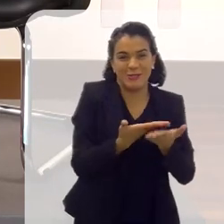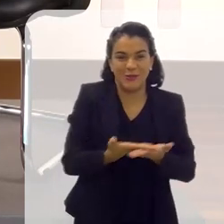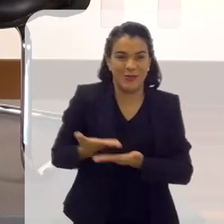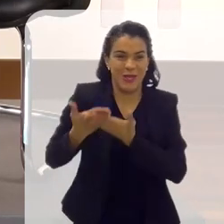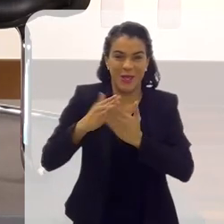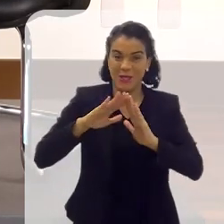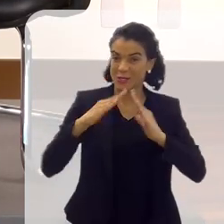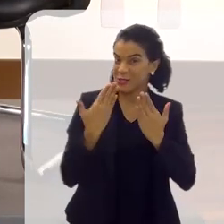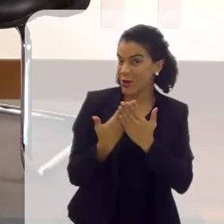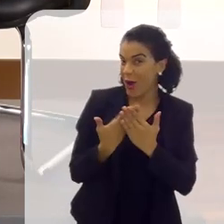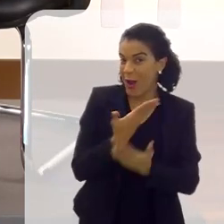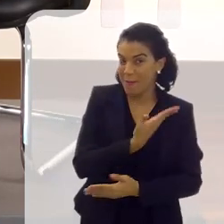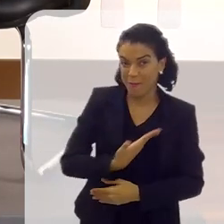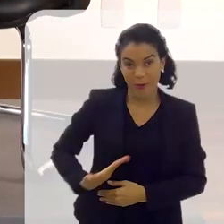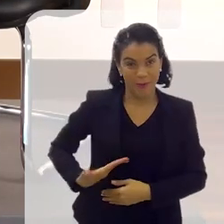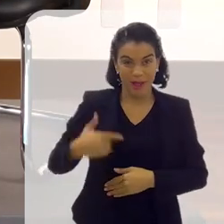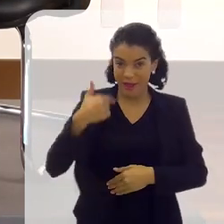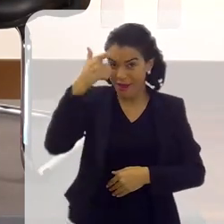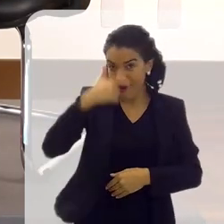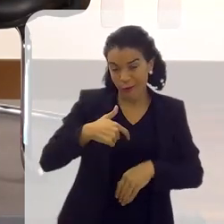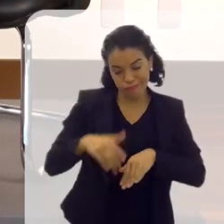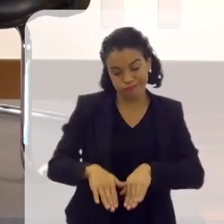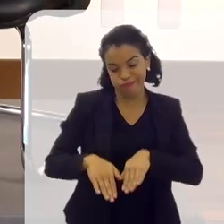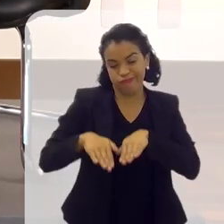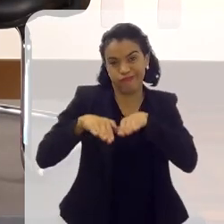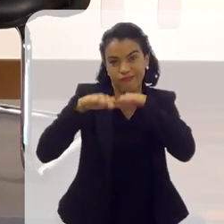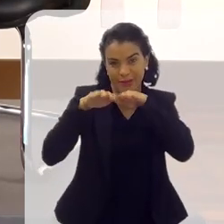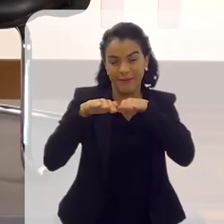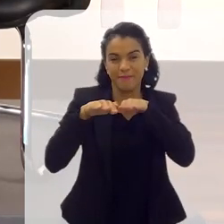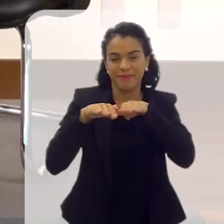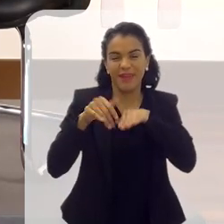que são as escolas públicas. Eu fui uma criança que estudei em escola pública.